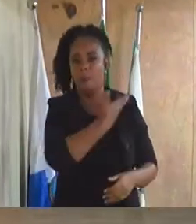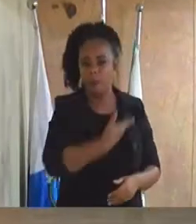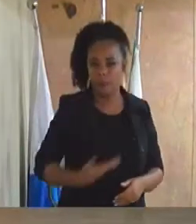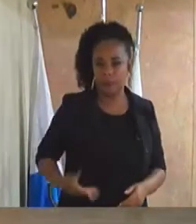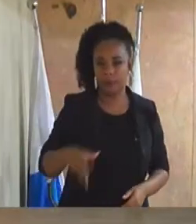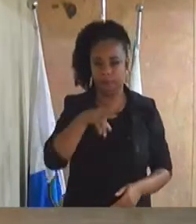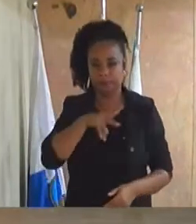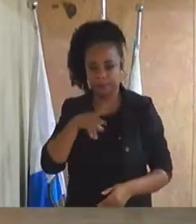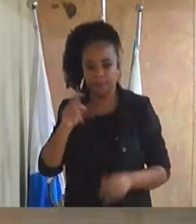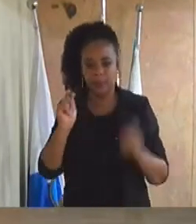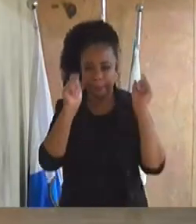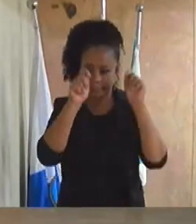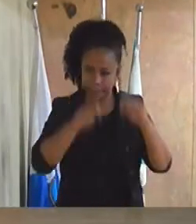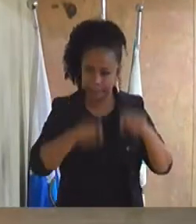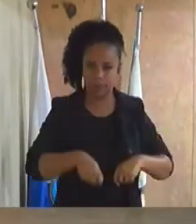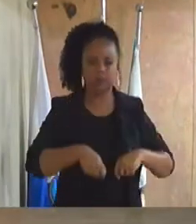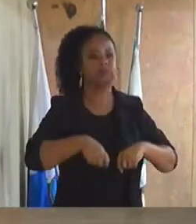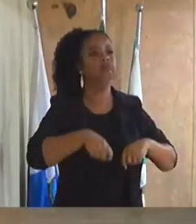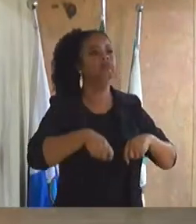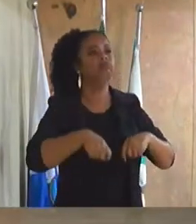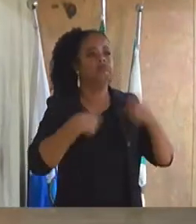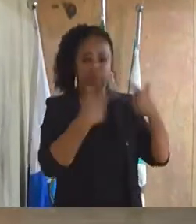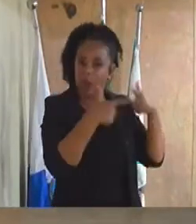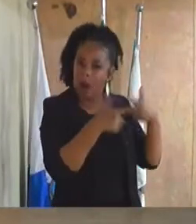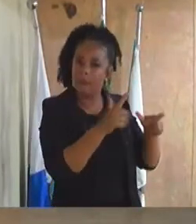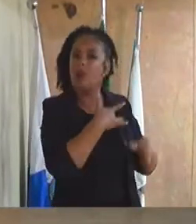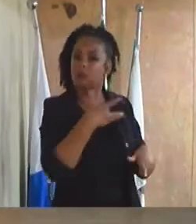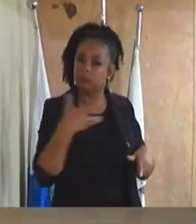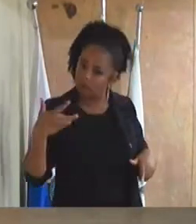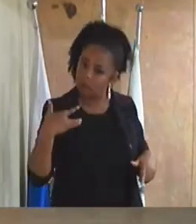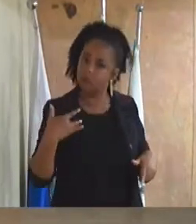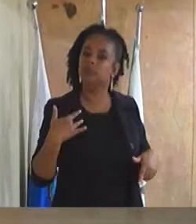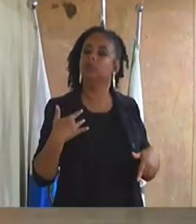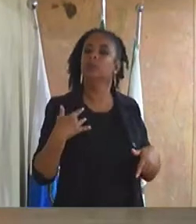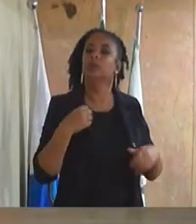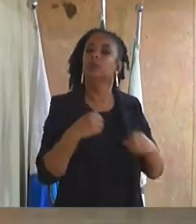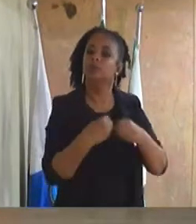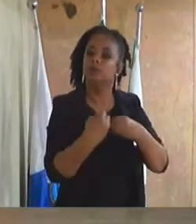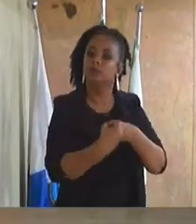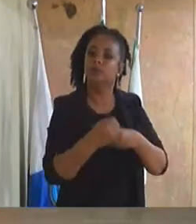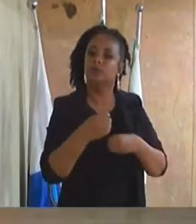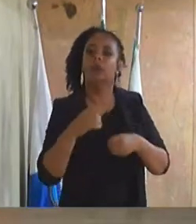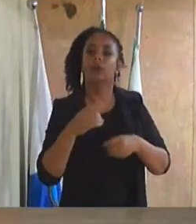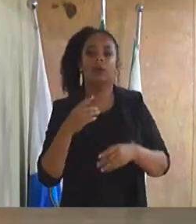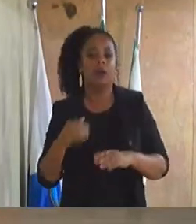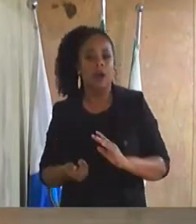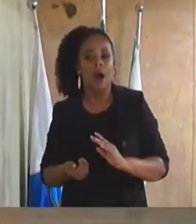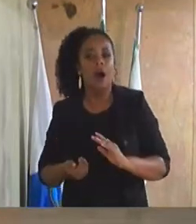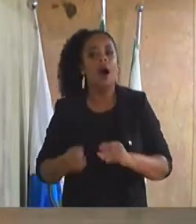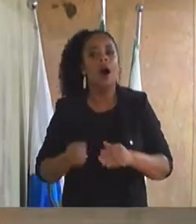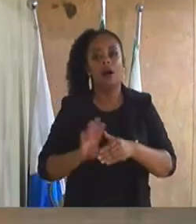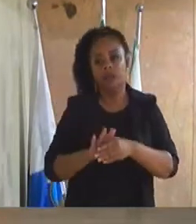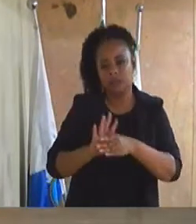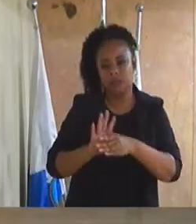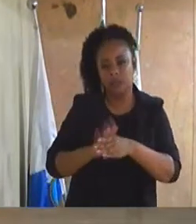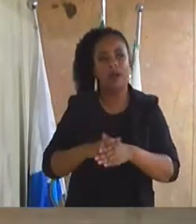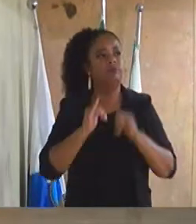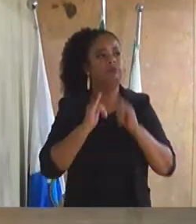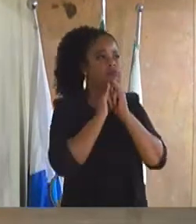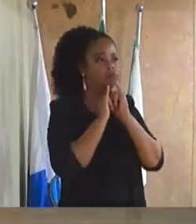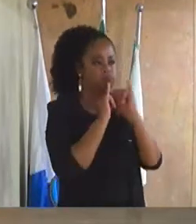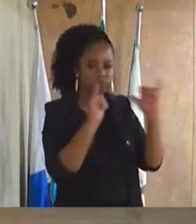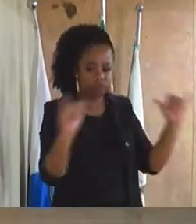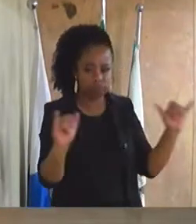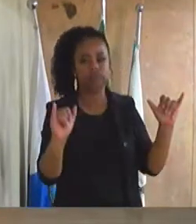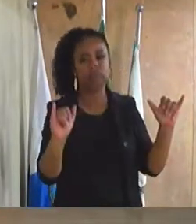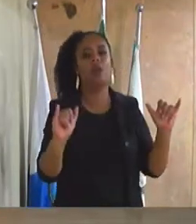que prestam serviço de saúde no município de Duque de Caxias, notificarem as autoridades competentes dos